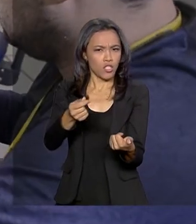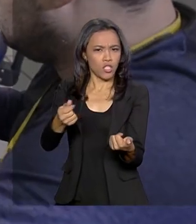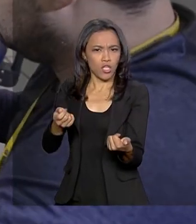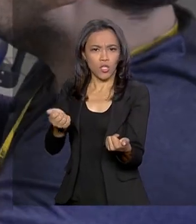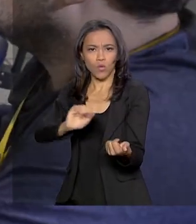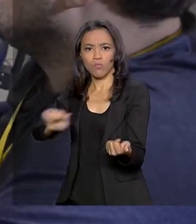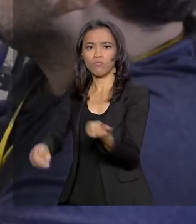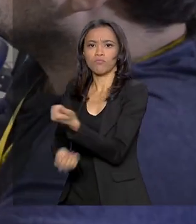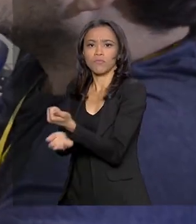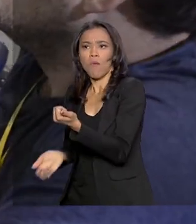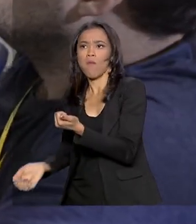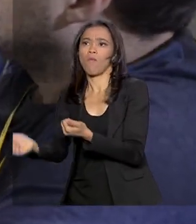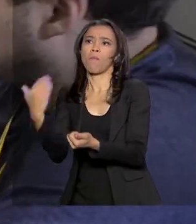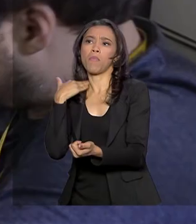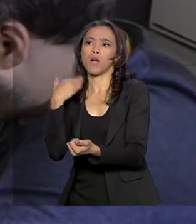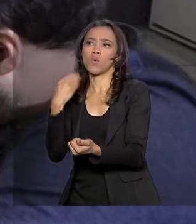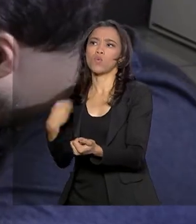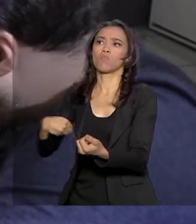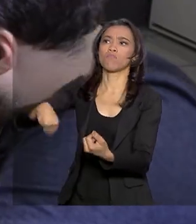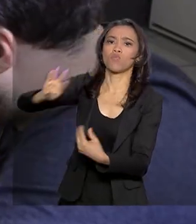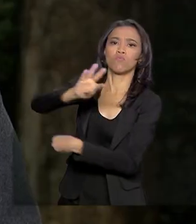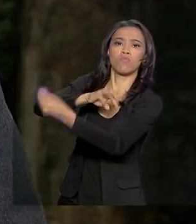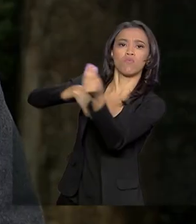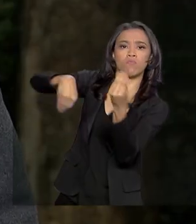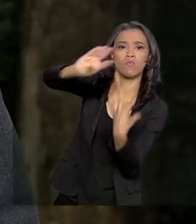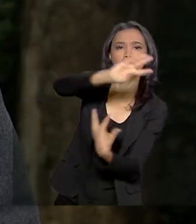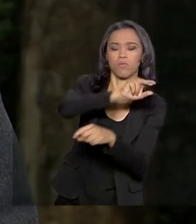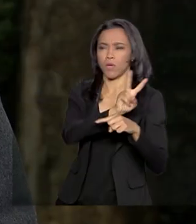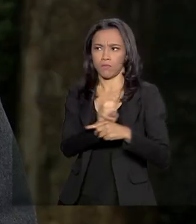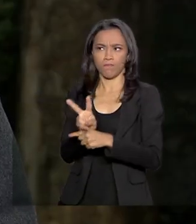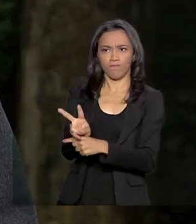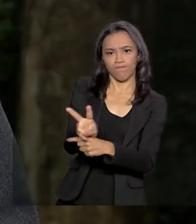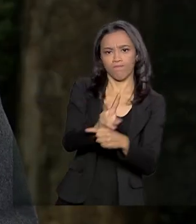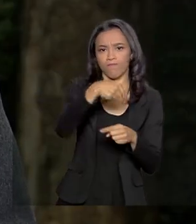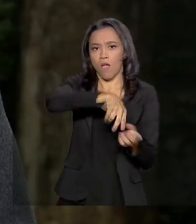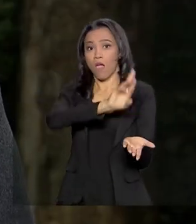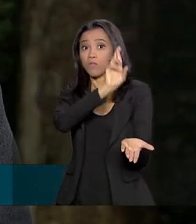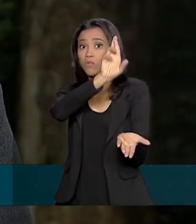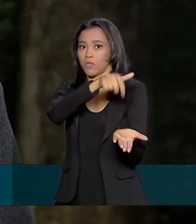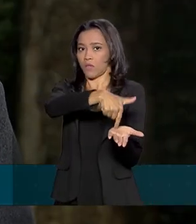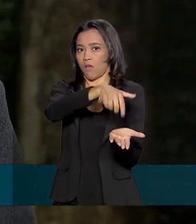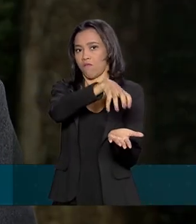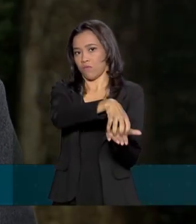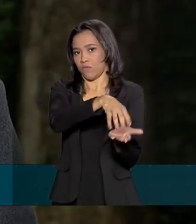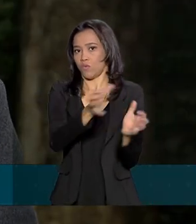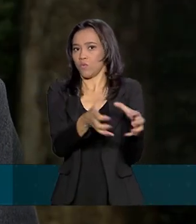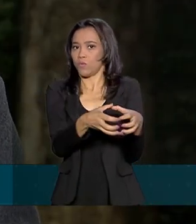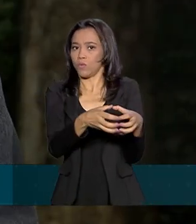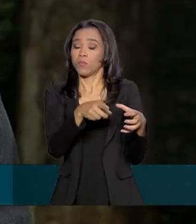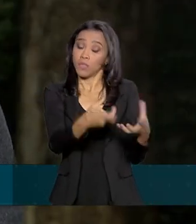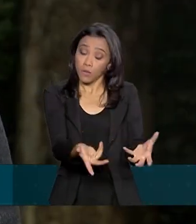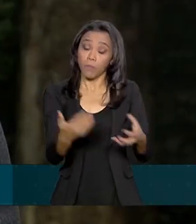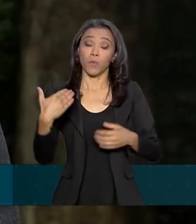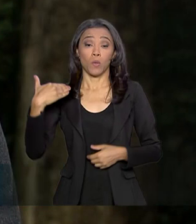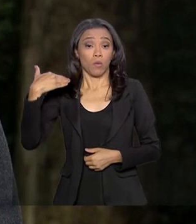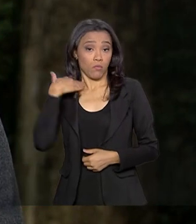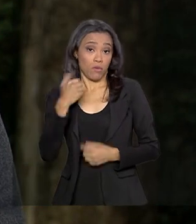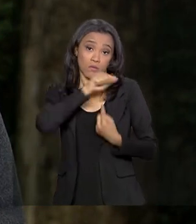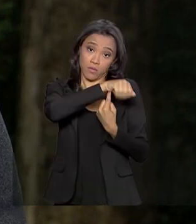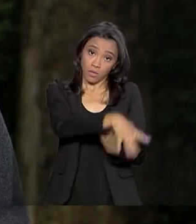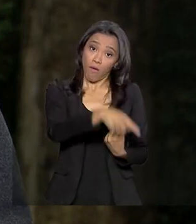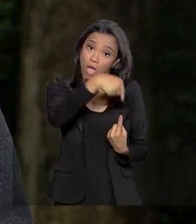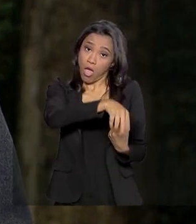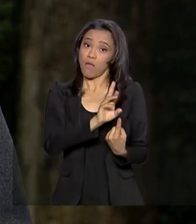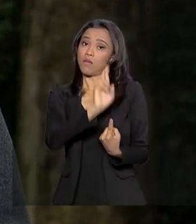combater a lavagem de dinheiro e o crime organizado. O presidente Bolsonaro já havia defendido que o Banco Central seria a instituição